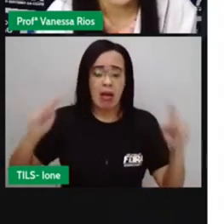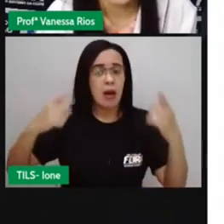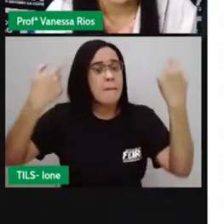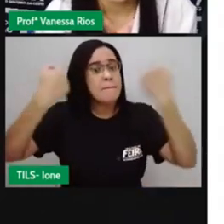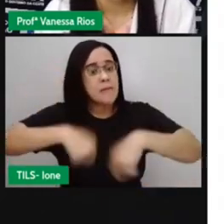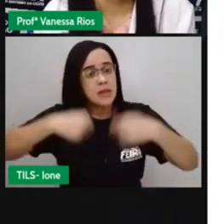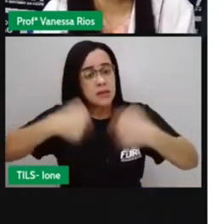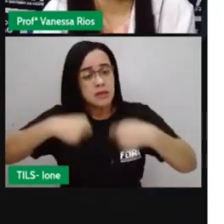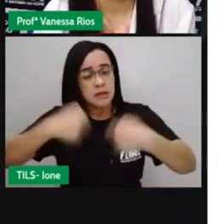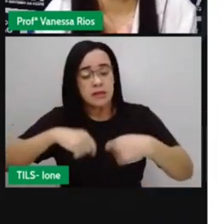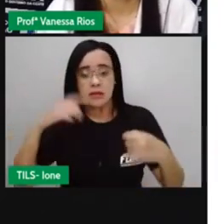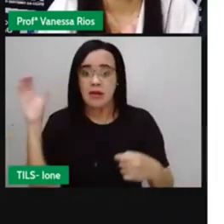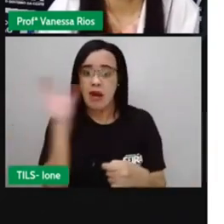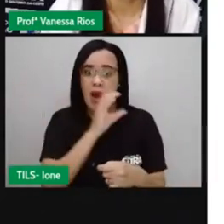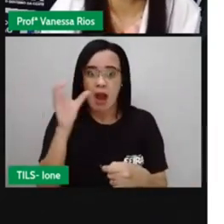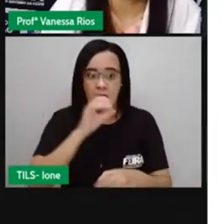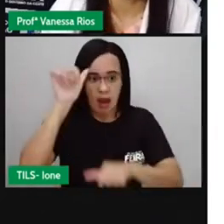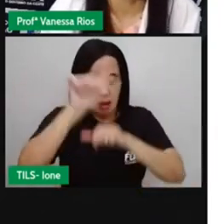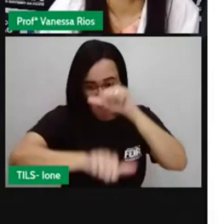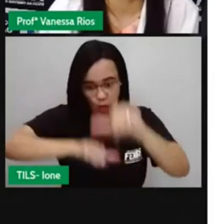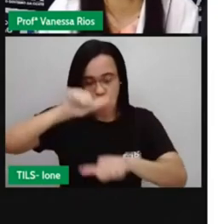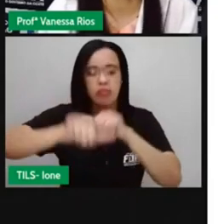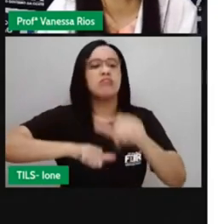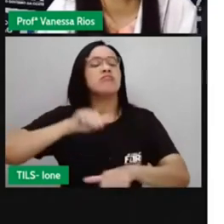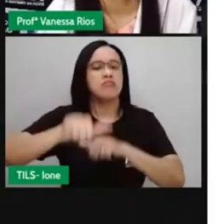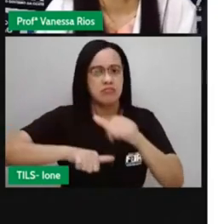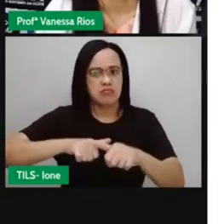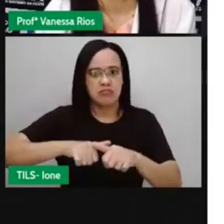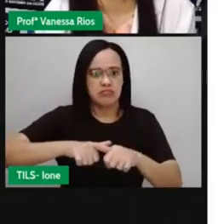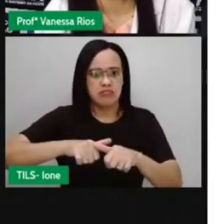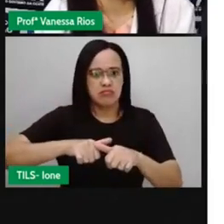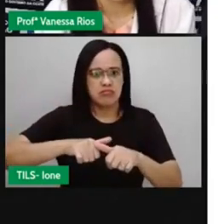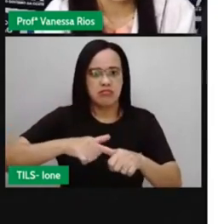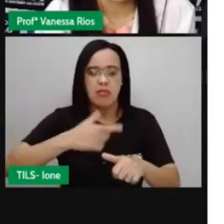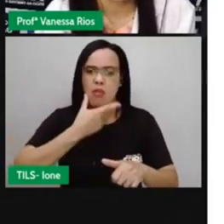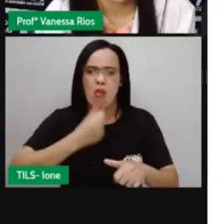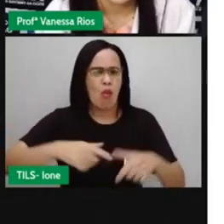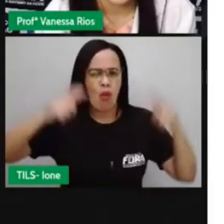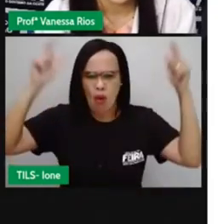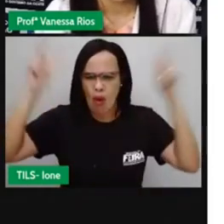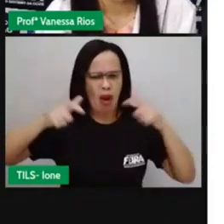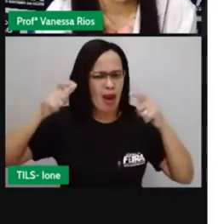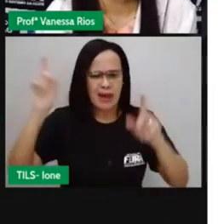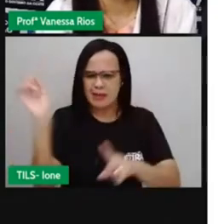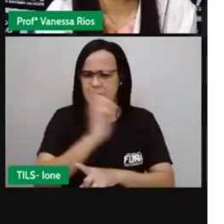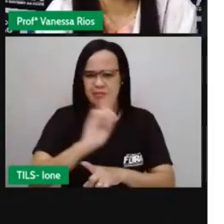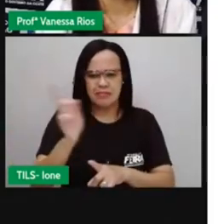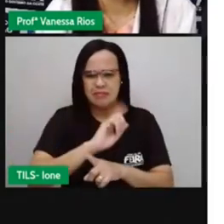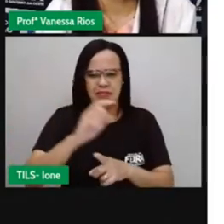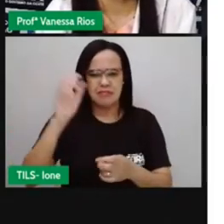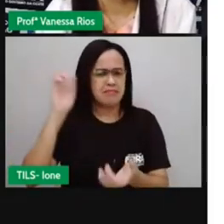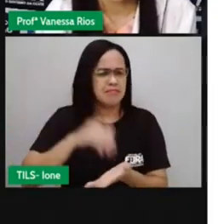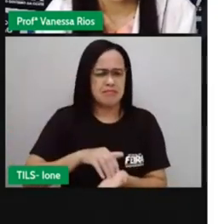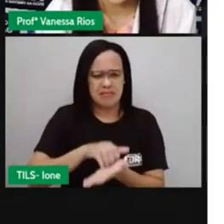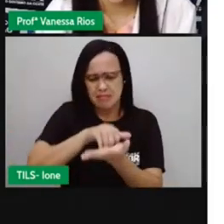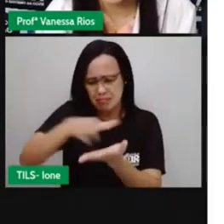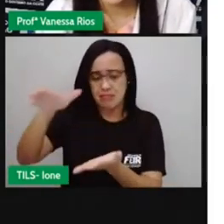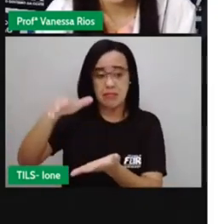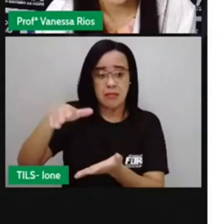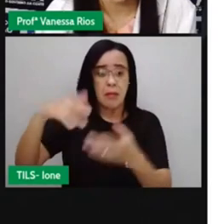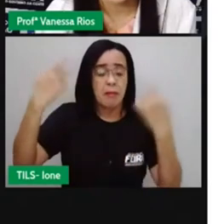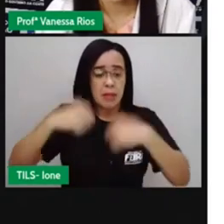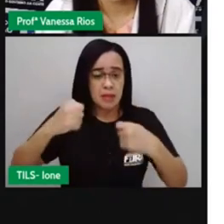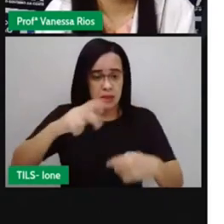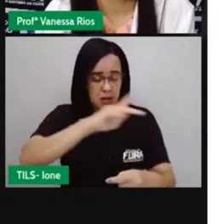governo e não mais ter um rei, e sim um presidente. Após aí o fim da Guerra do Paraguai,